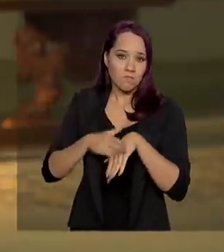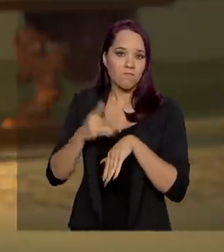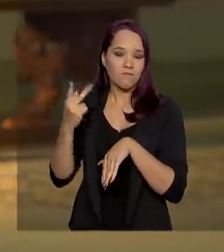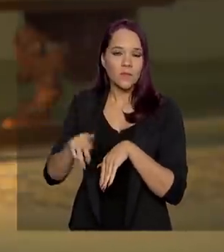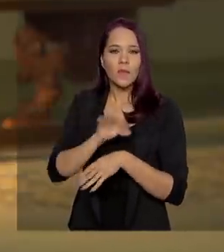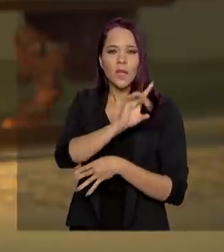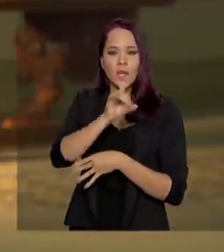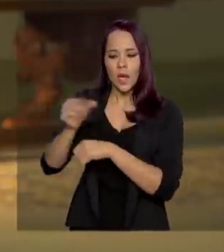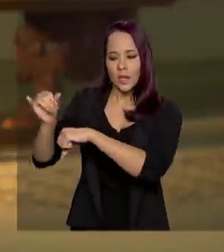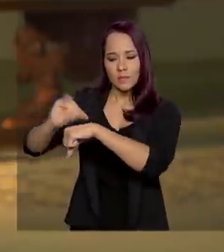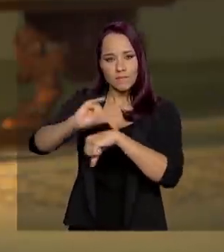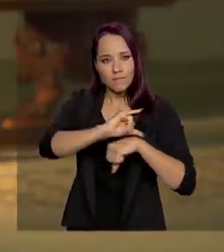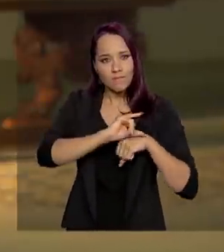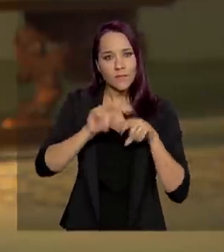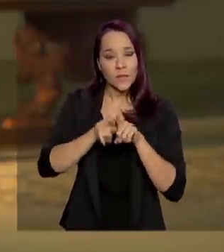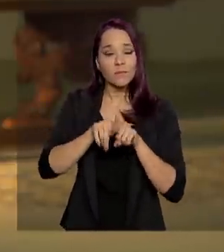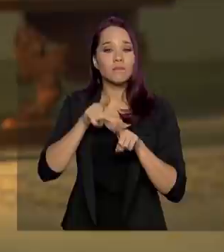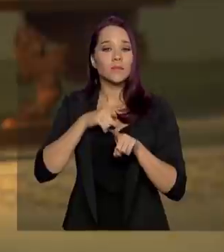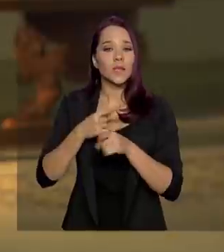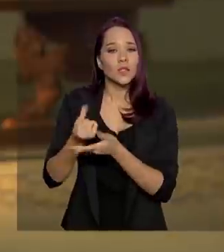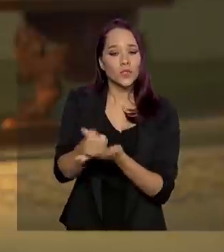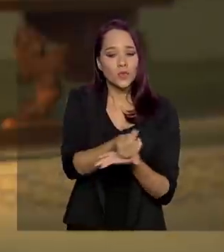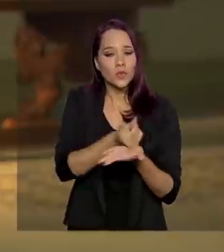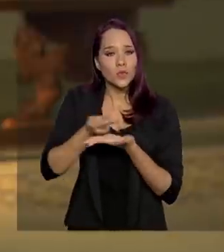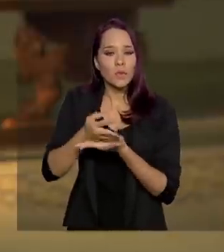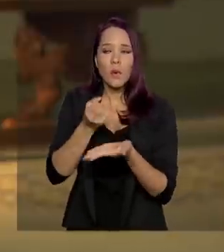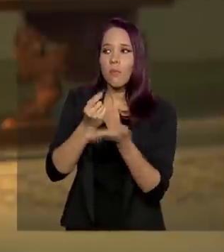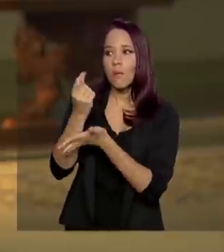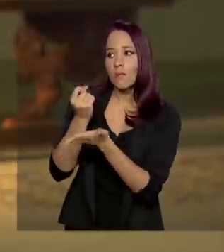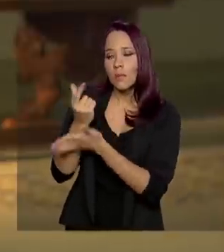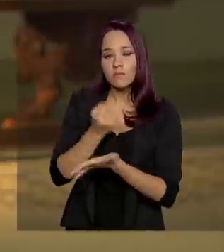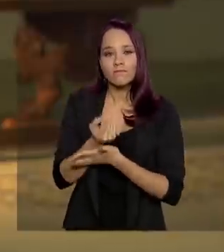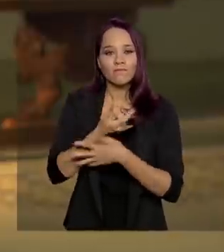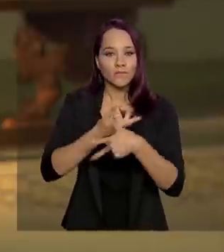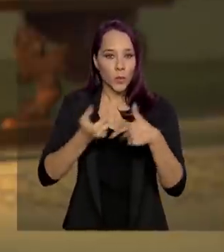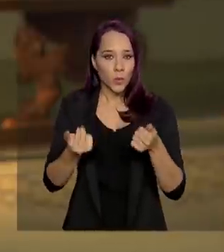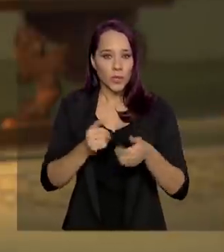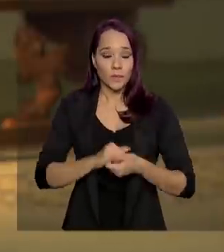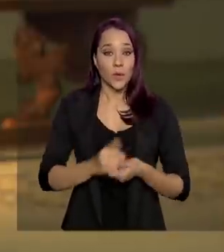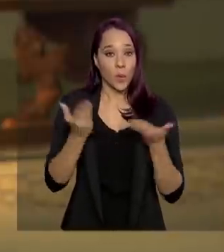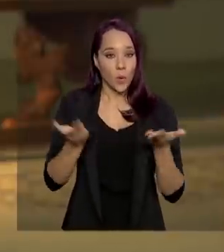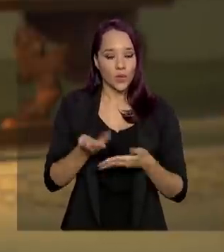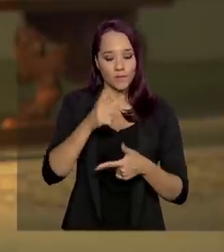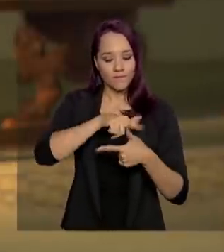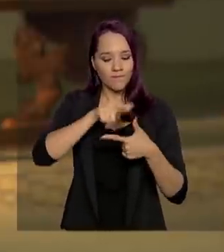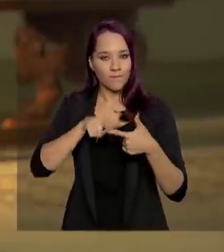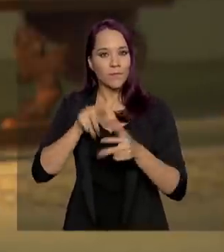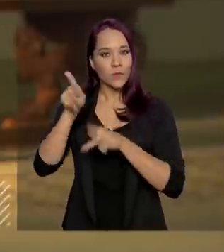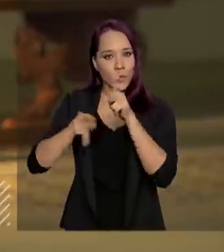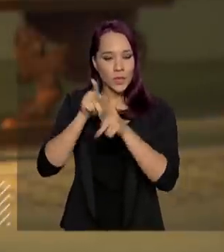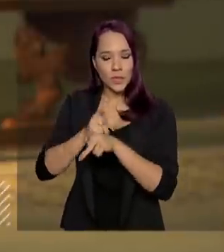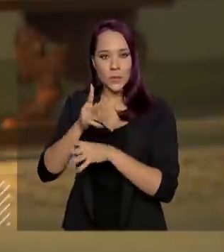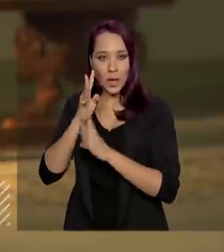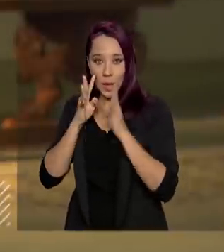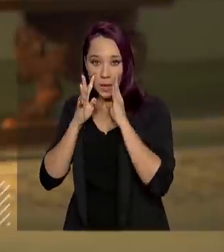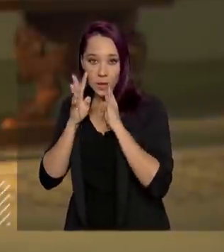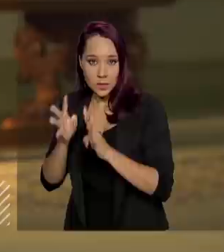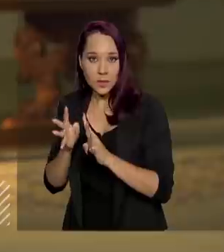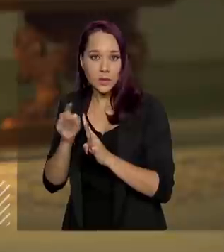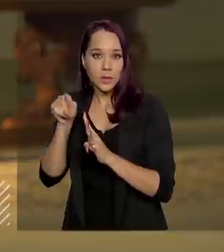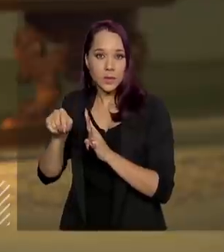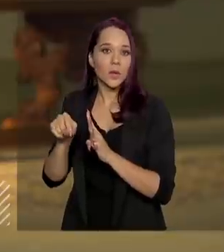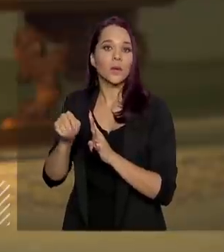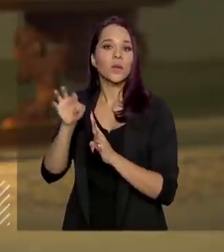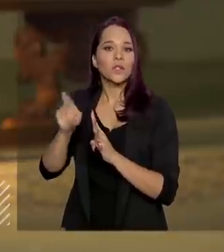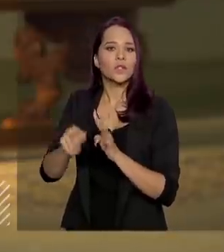cada distrito também dispõe de recursos para fazer suas compras. Então, existe hoje duas formas dessas populações serem assistidas em termos de